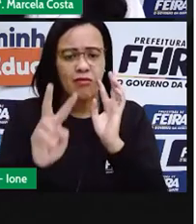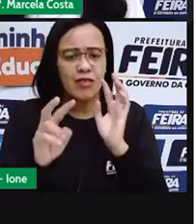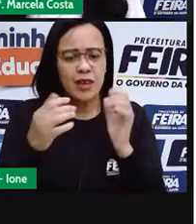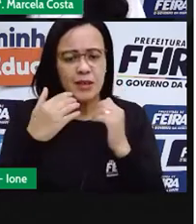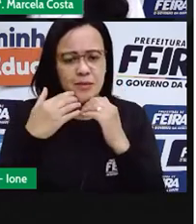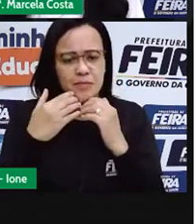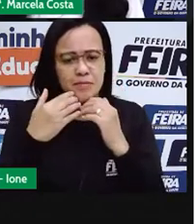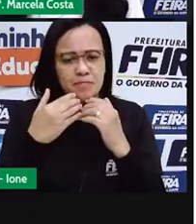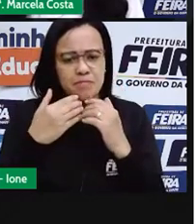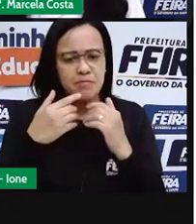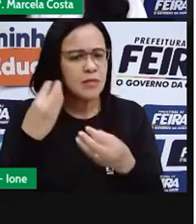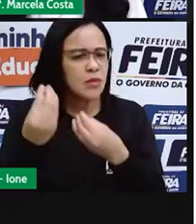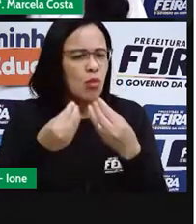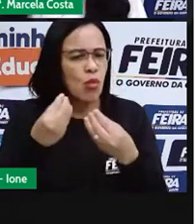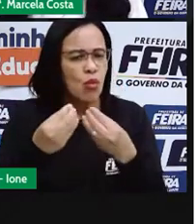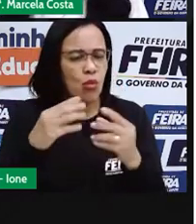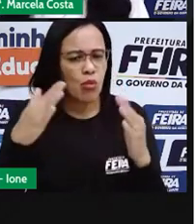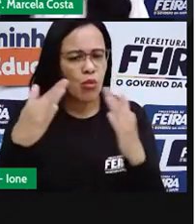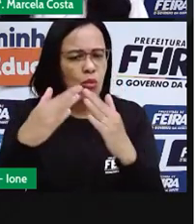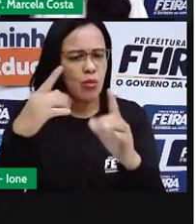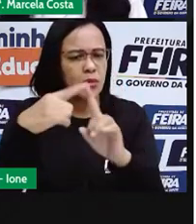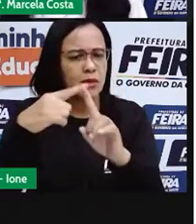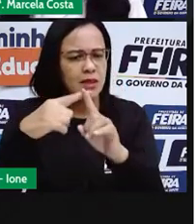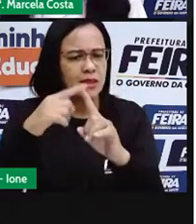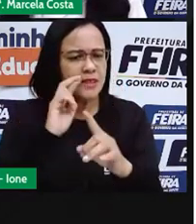Observem, crianças, que